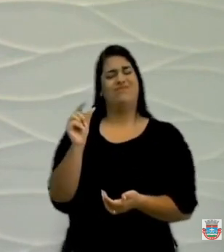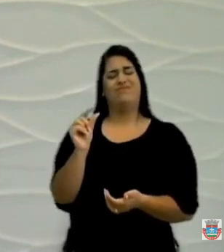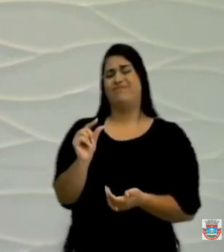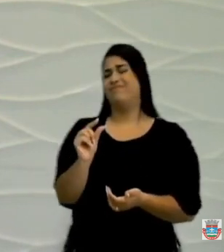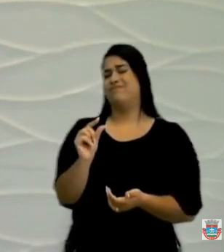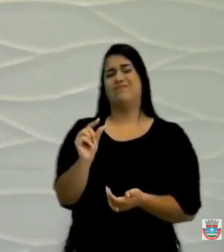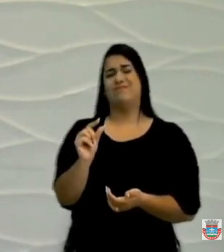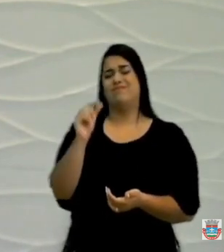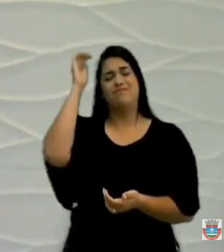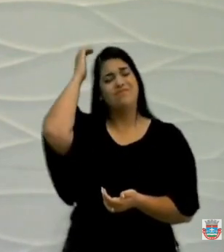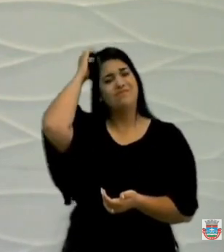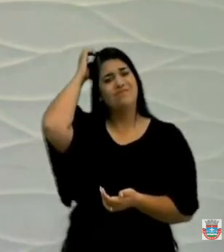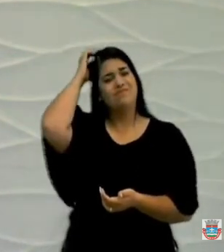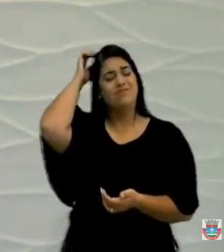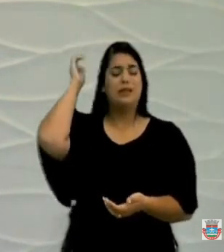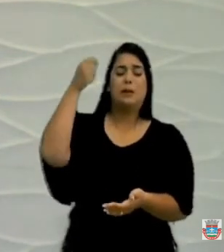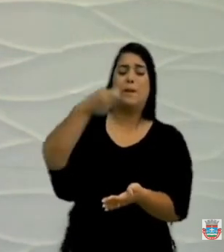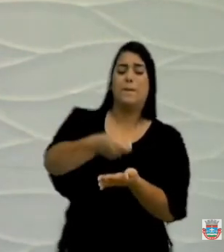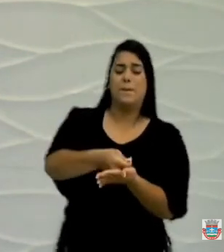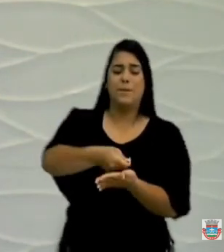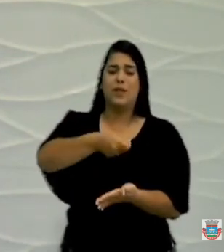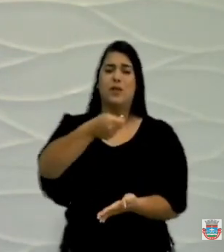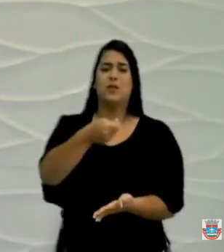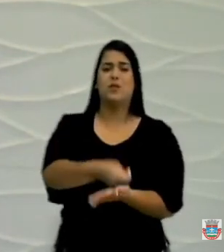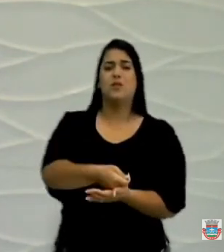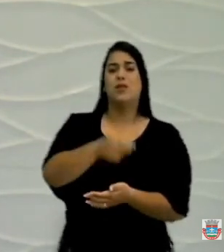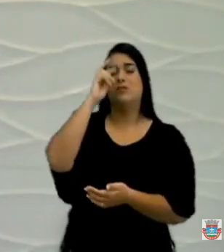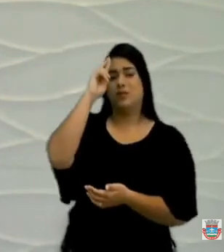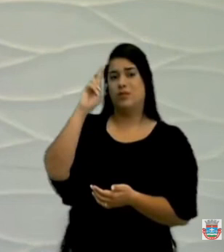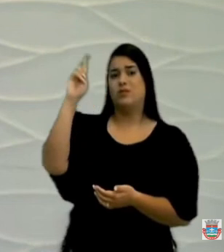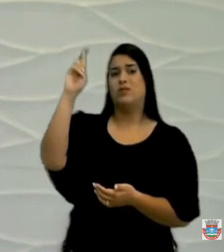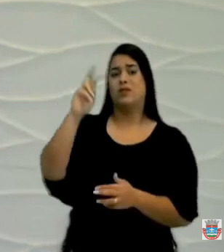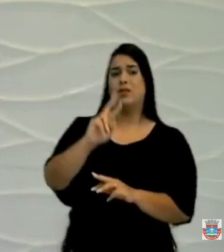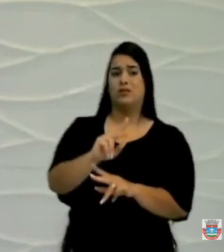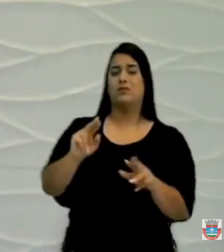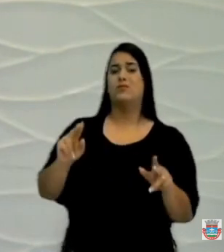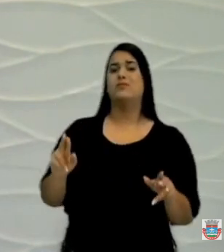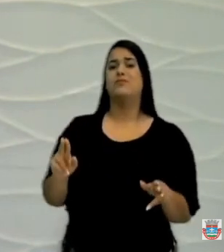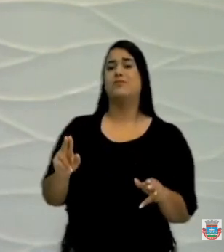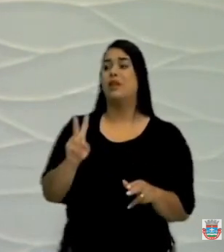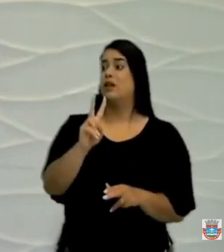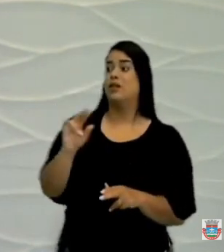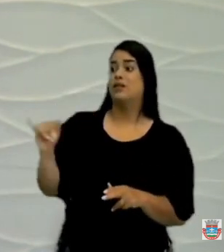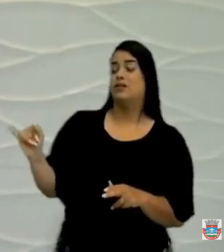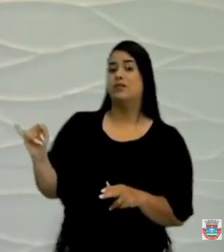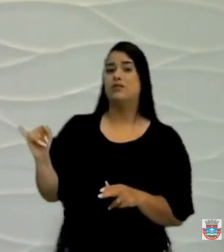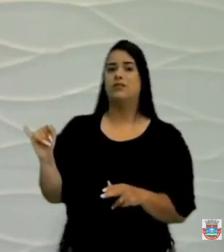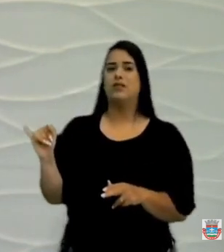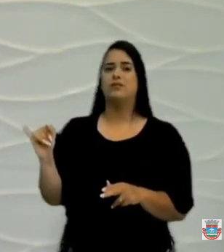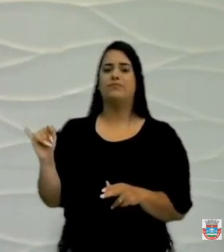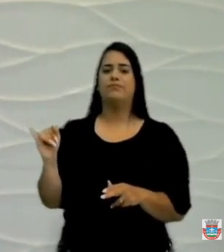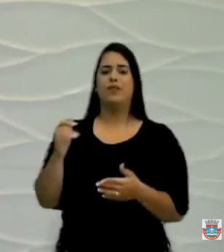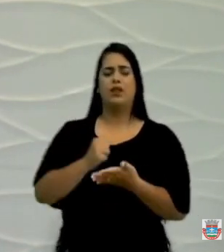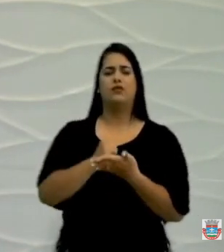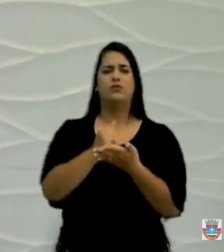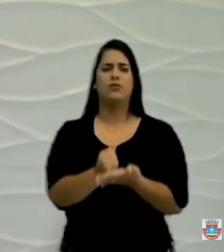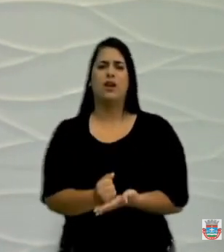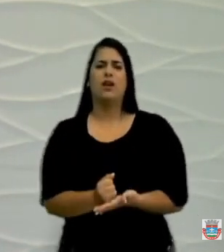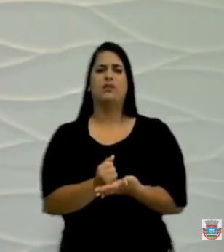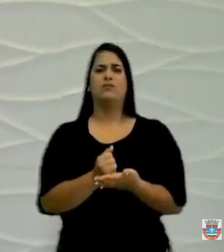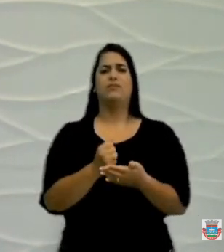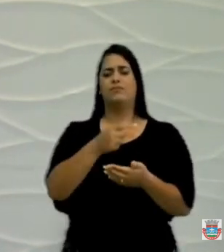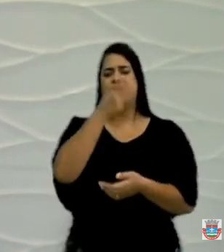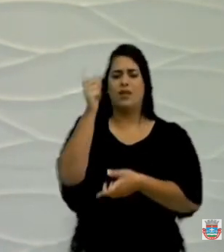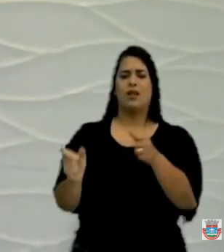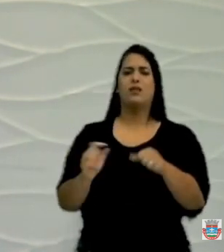de ambulância é pressionado pelas chefias para que vá buscar alta. A gente, vou falar